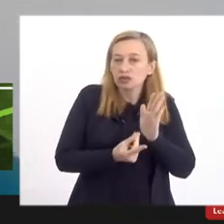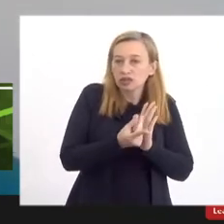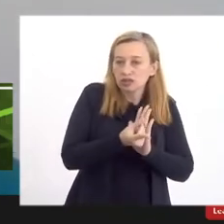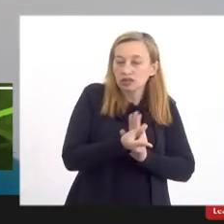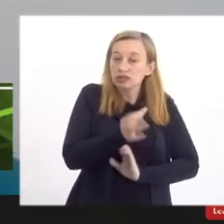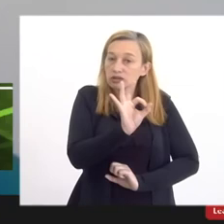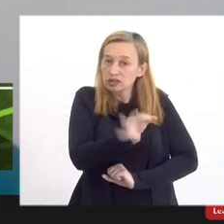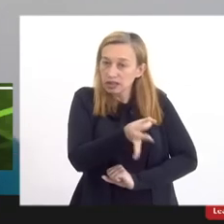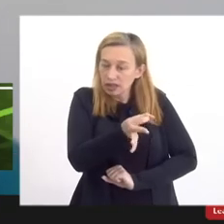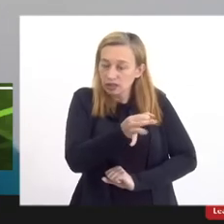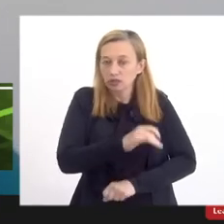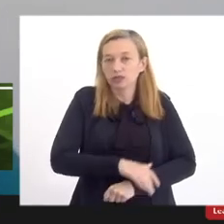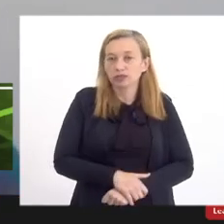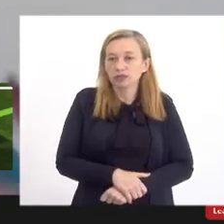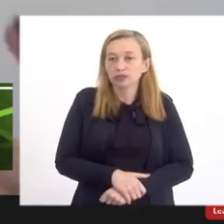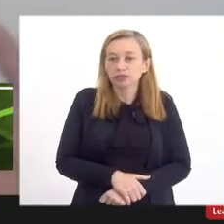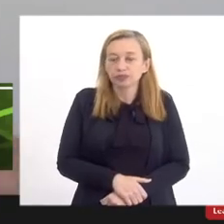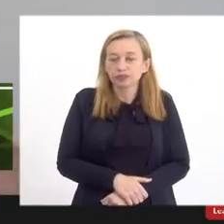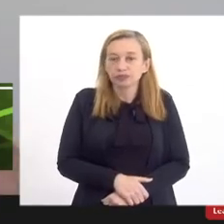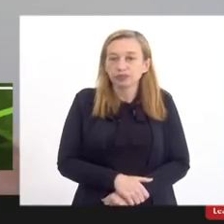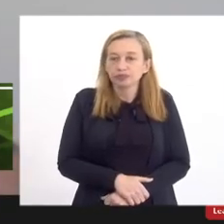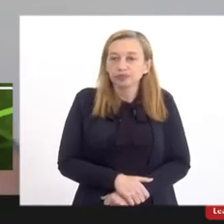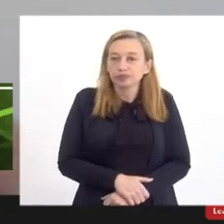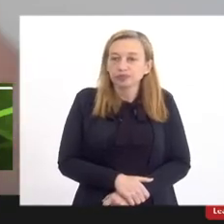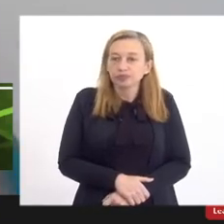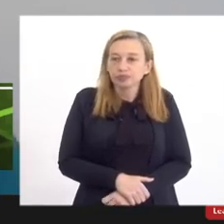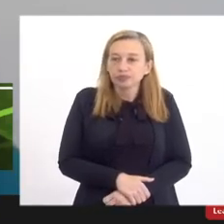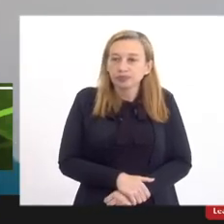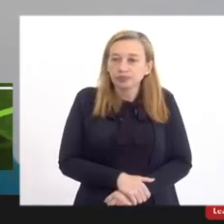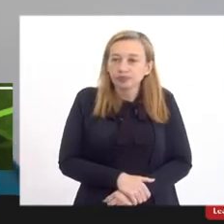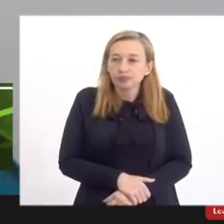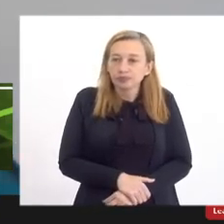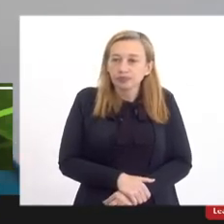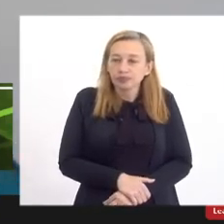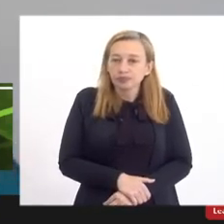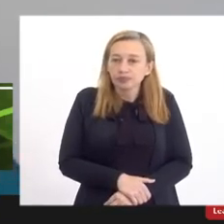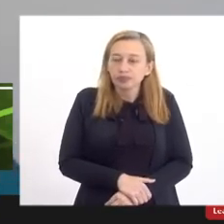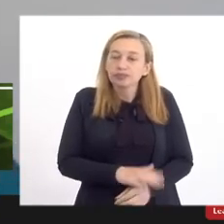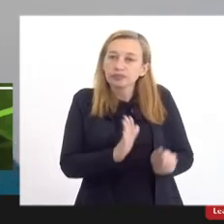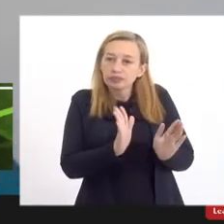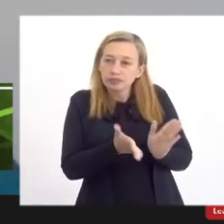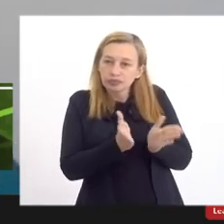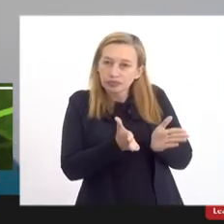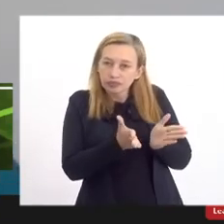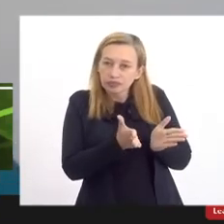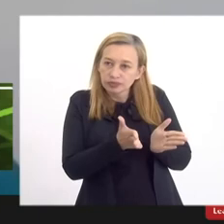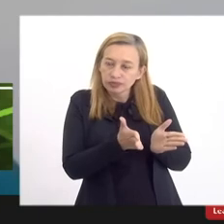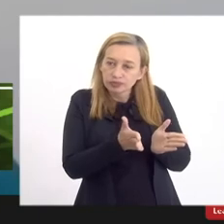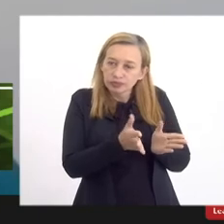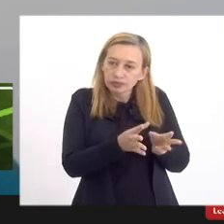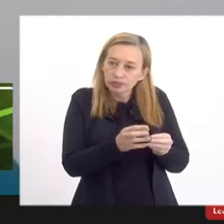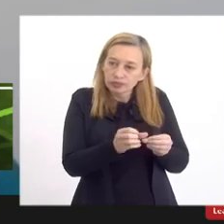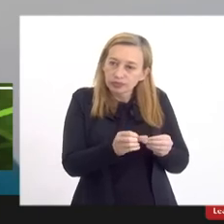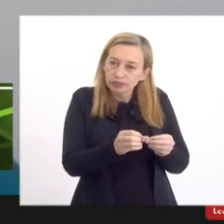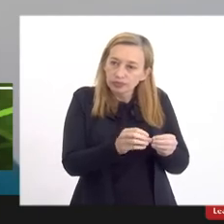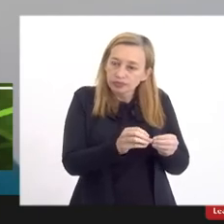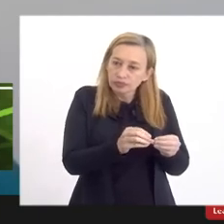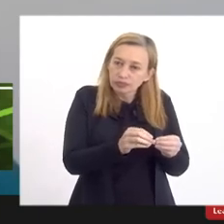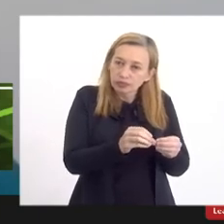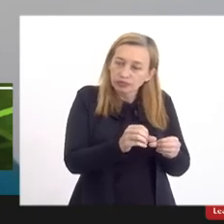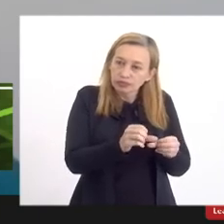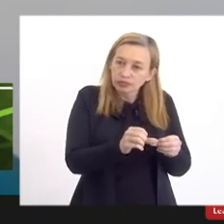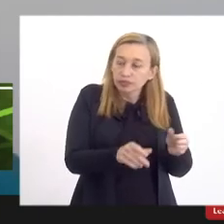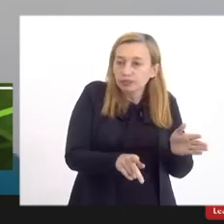necessários para que aquilo que agora vira um campus da